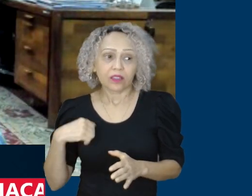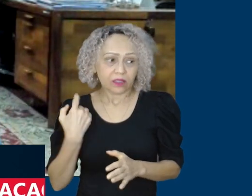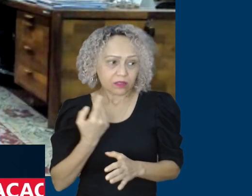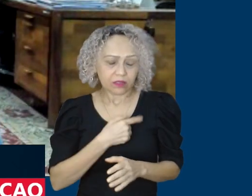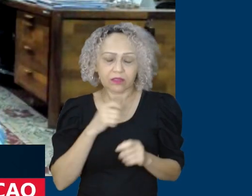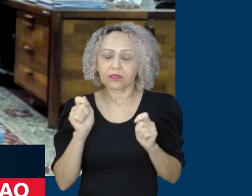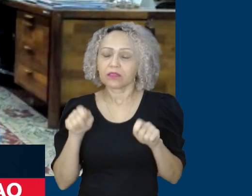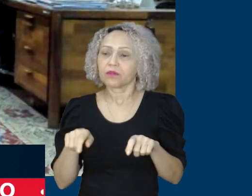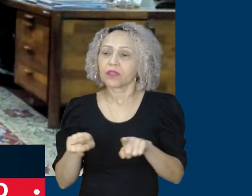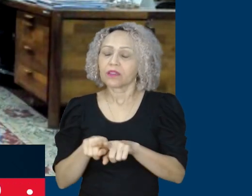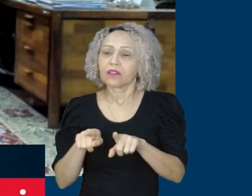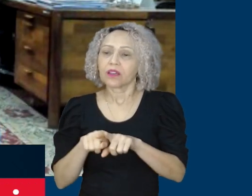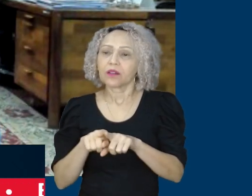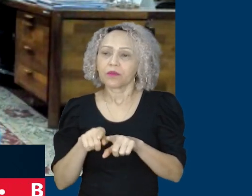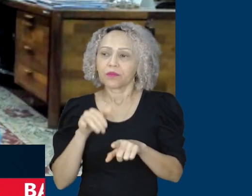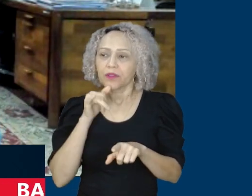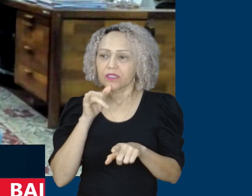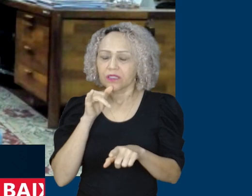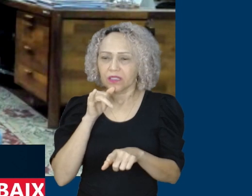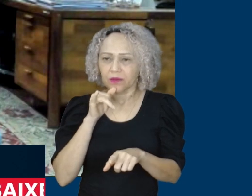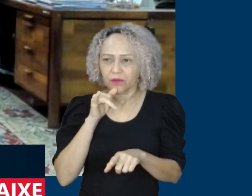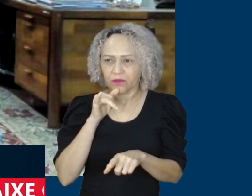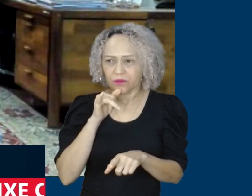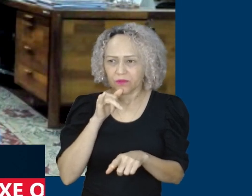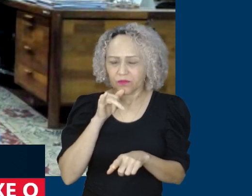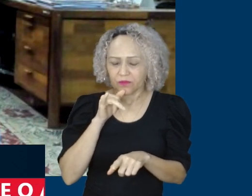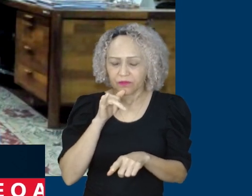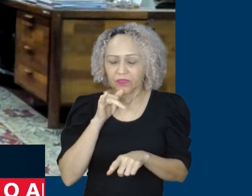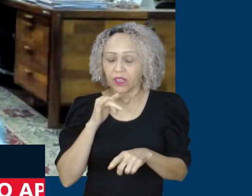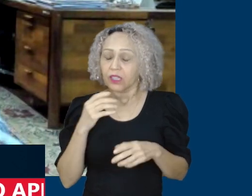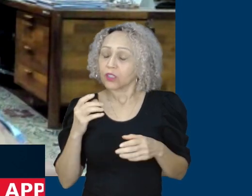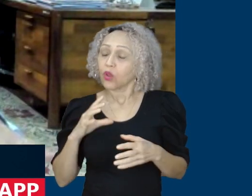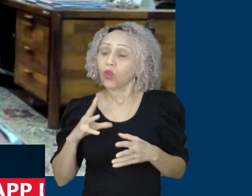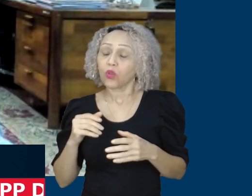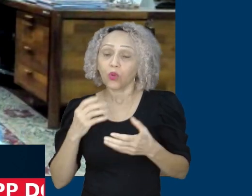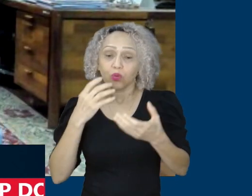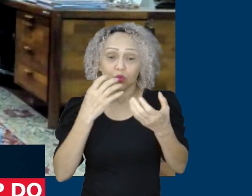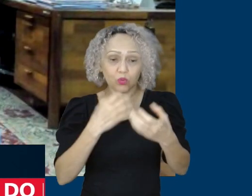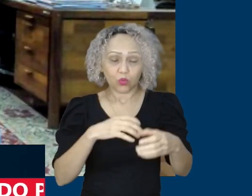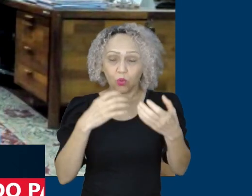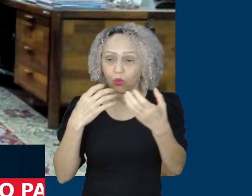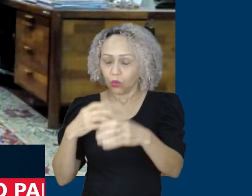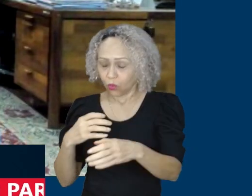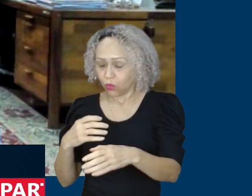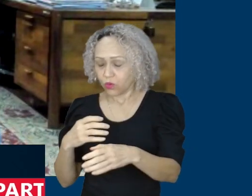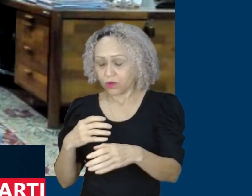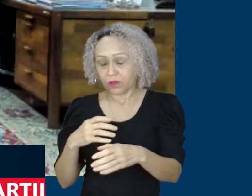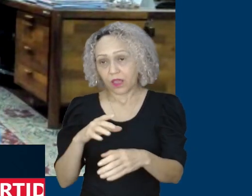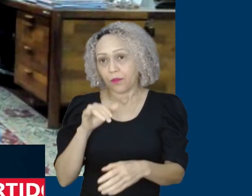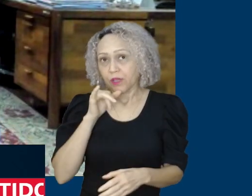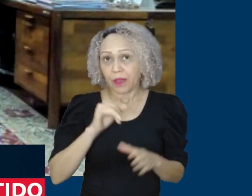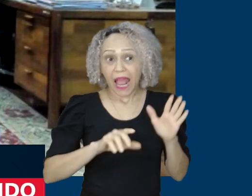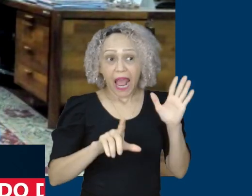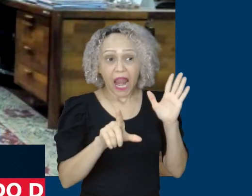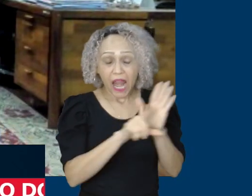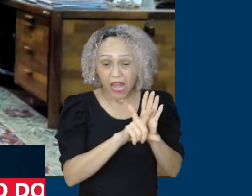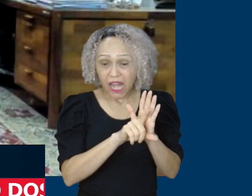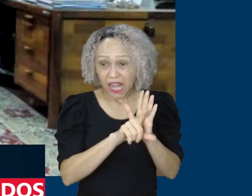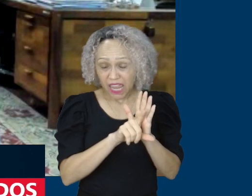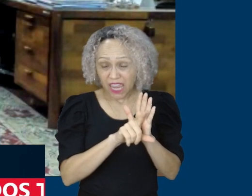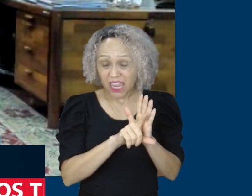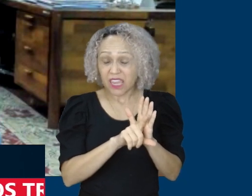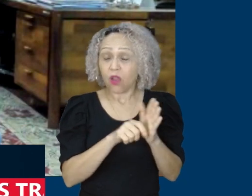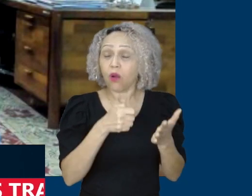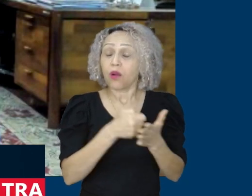das vagas de todos os concursos para pessoas com deficiência nós vamos fazer 6% nessa cota dos PCDs e não